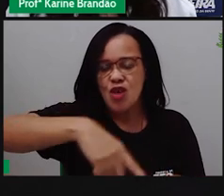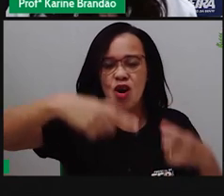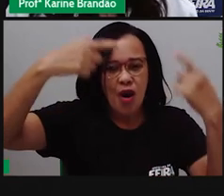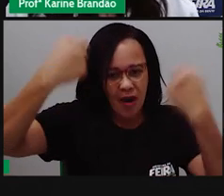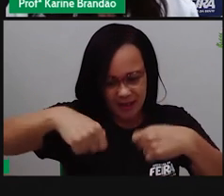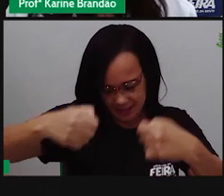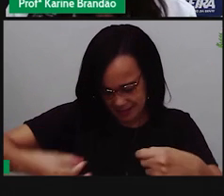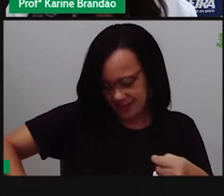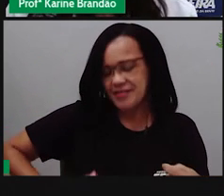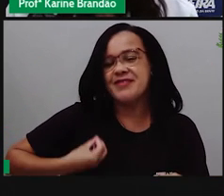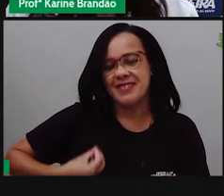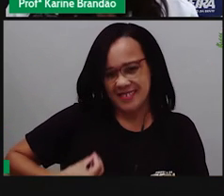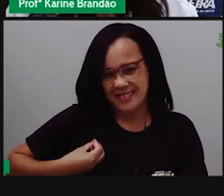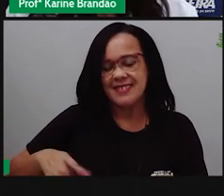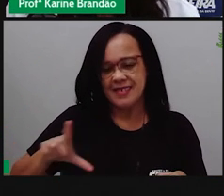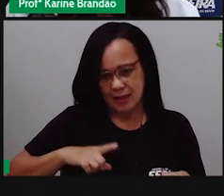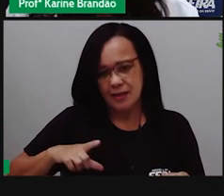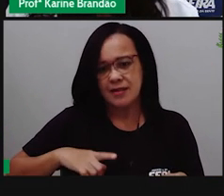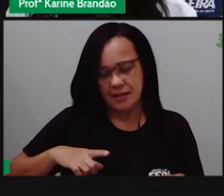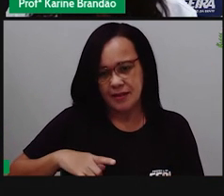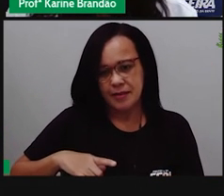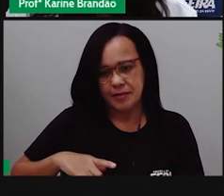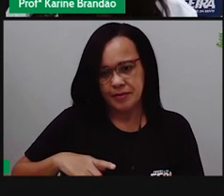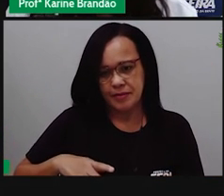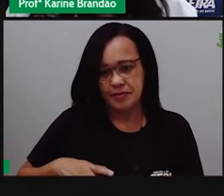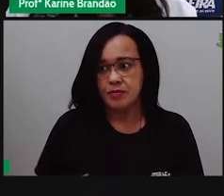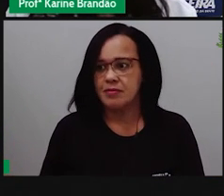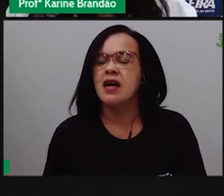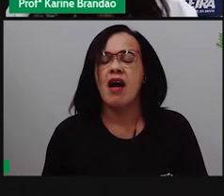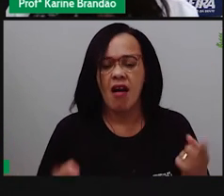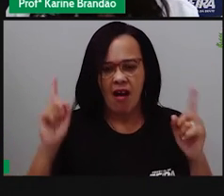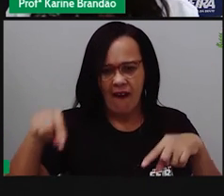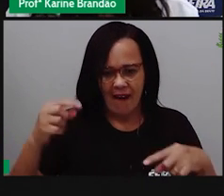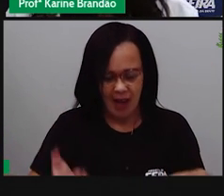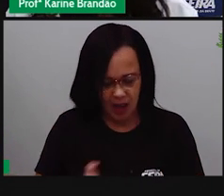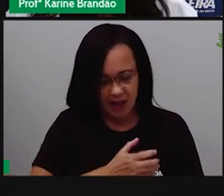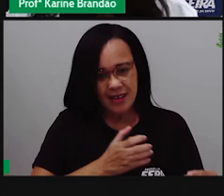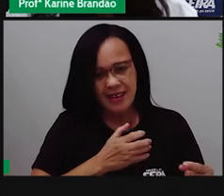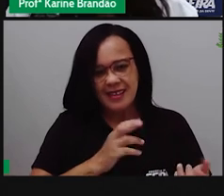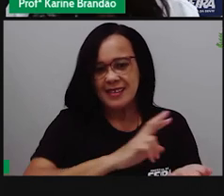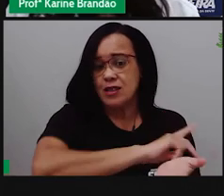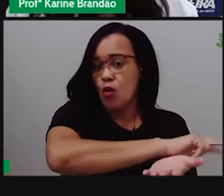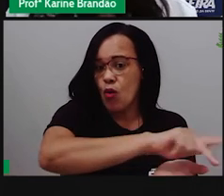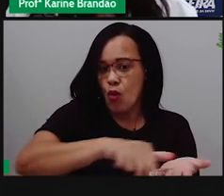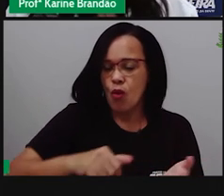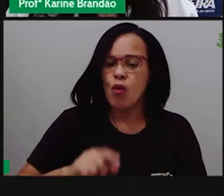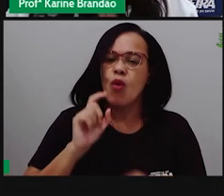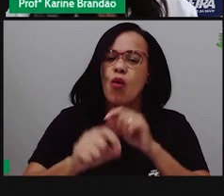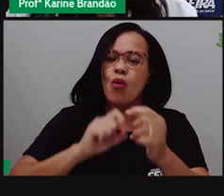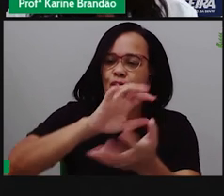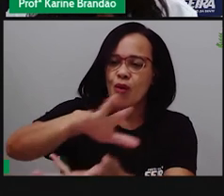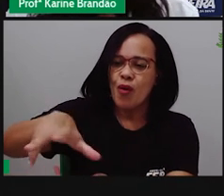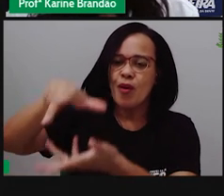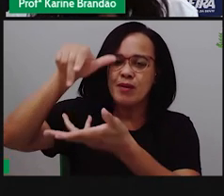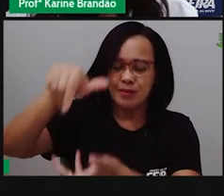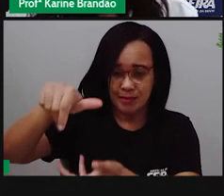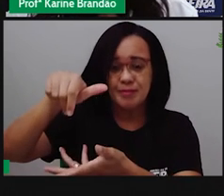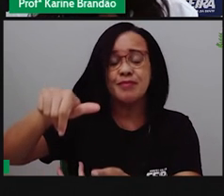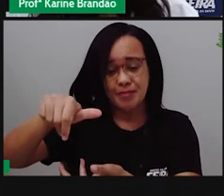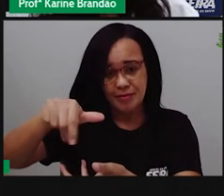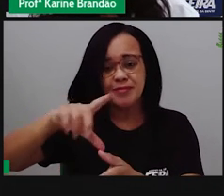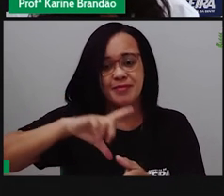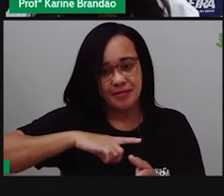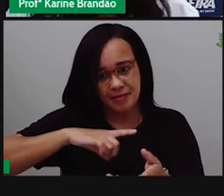nós possamos ter uma riqueza, né, no nosso planeta. A riqueza do nosso planeta